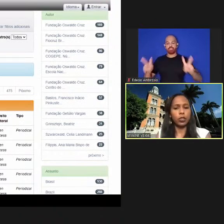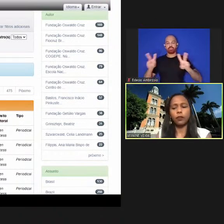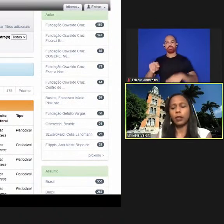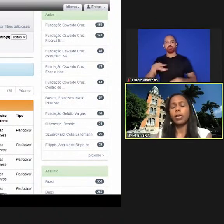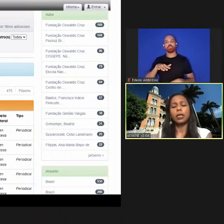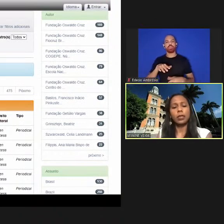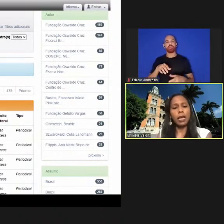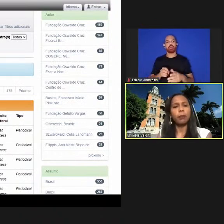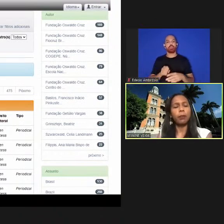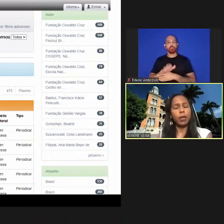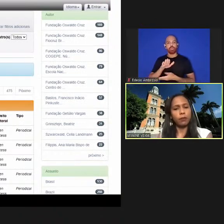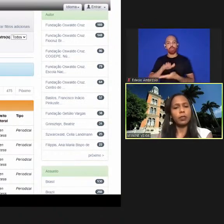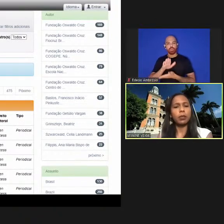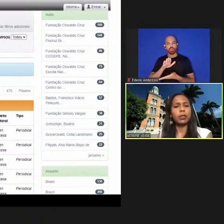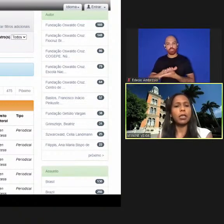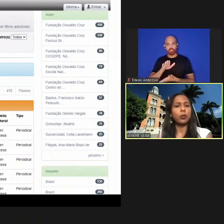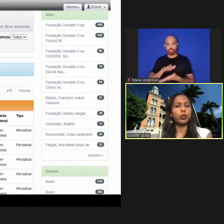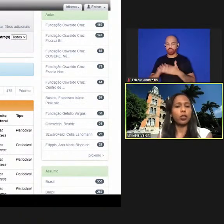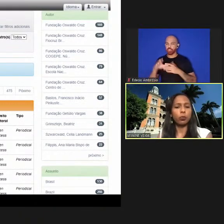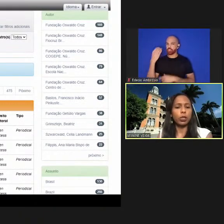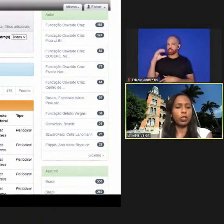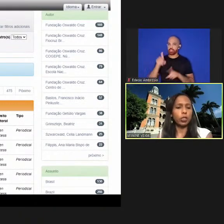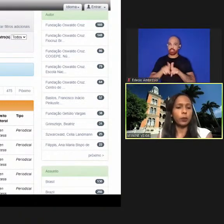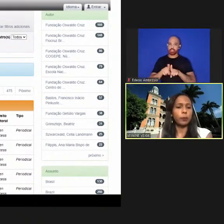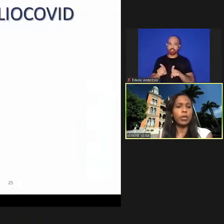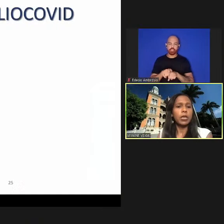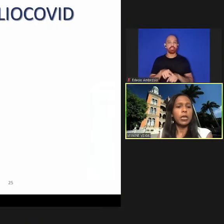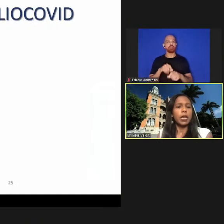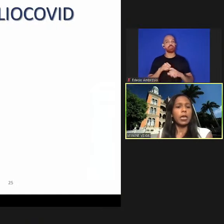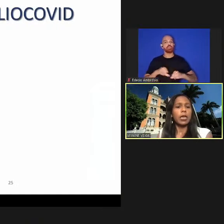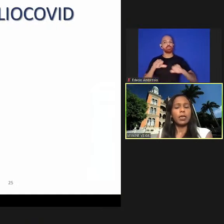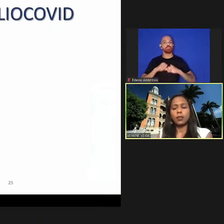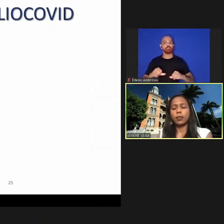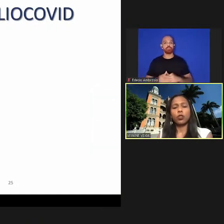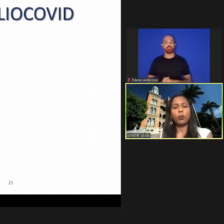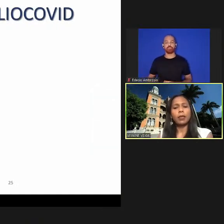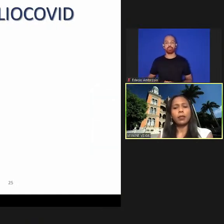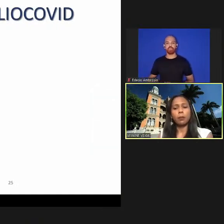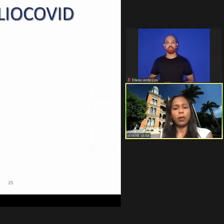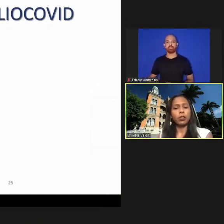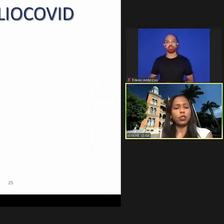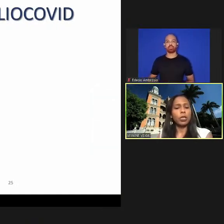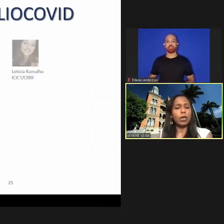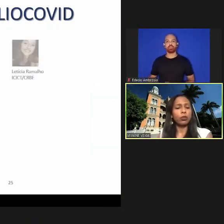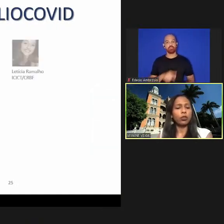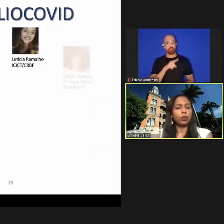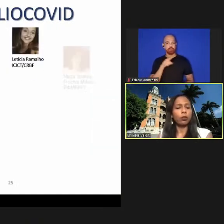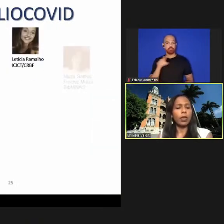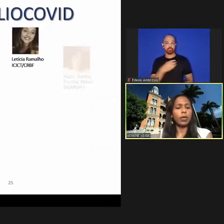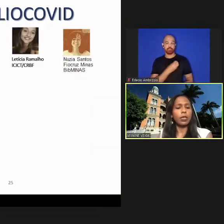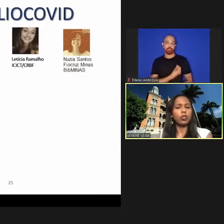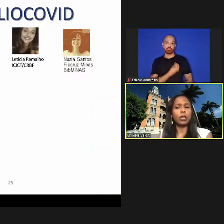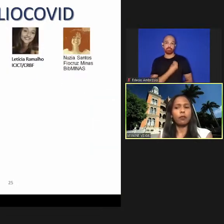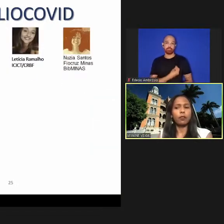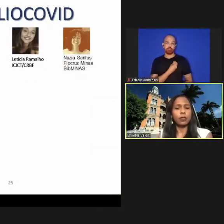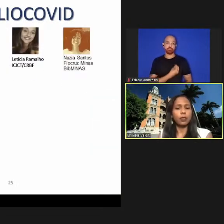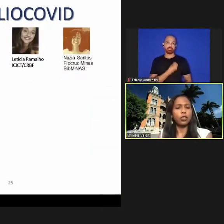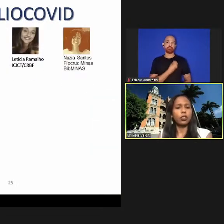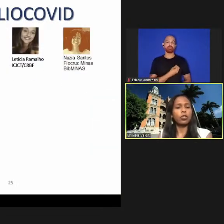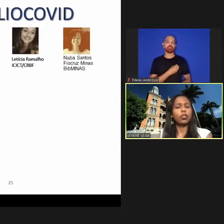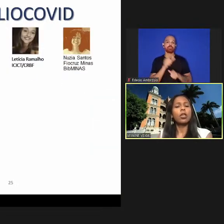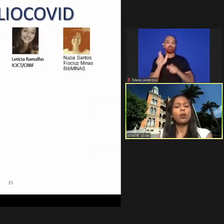científica e dá visibilidade para o nosso boletim esses são os participantes a rede de